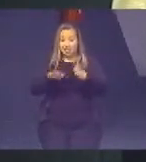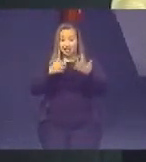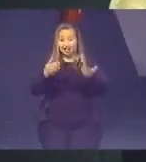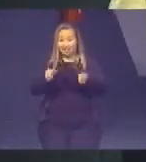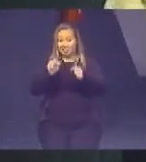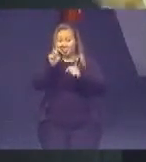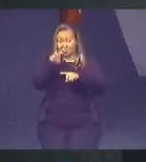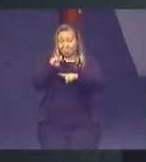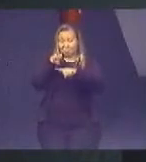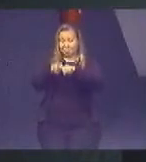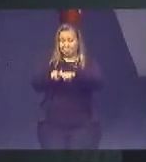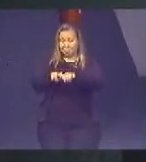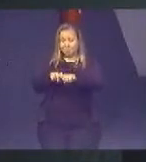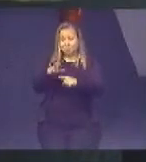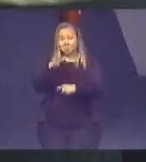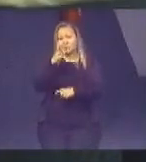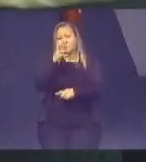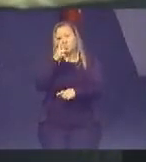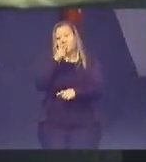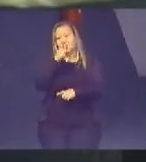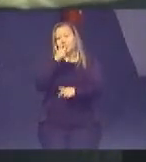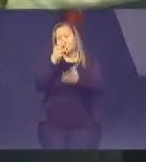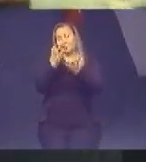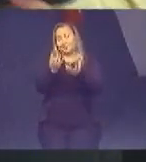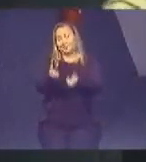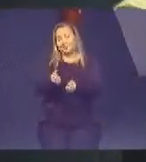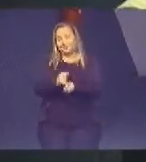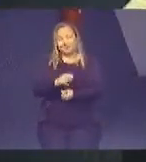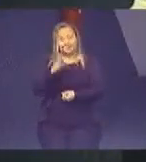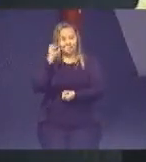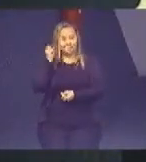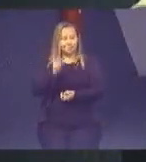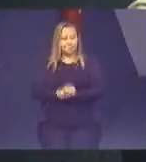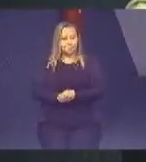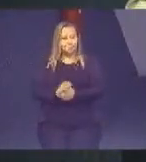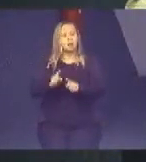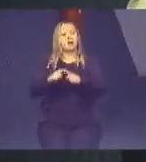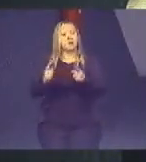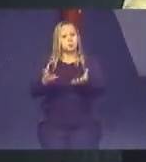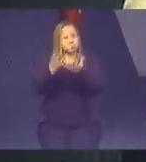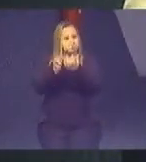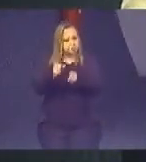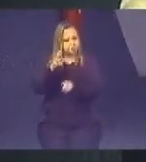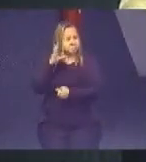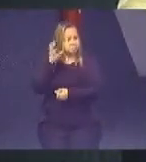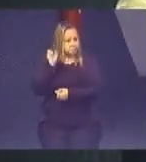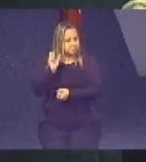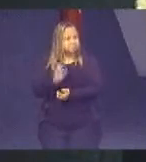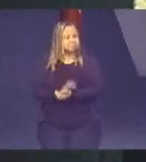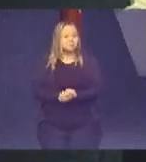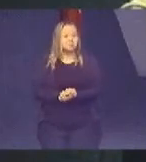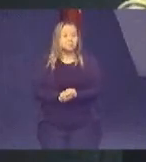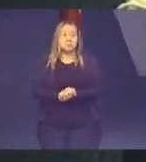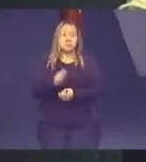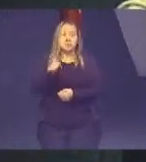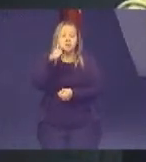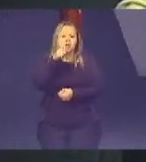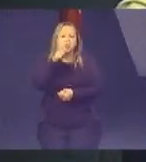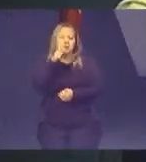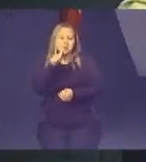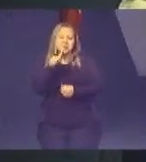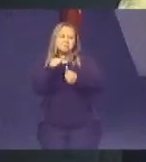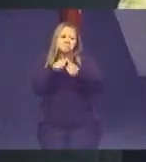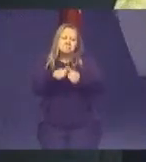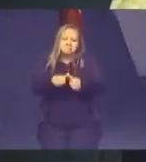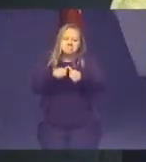muito para ser atendida, porque eu tenho que atender todo mundo ao mesmo tempo. Mas eu atendo. E aquela moça foi ficando, aquela